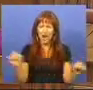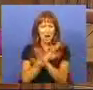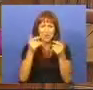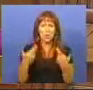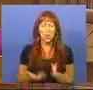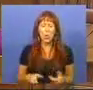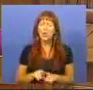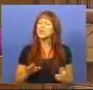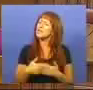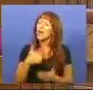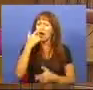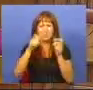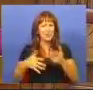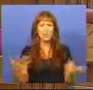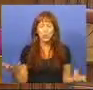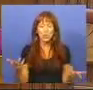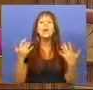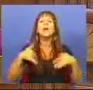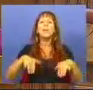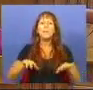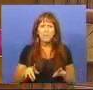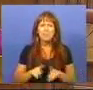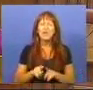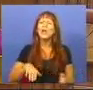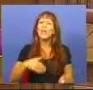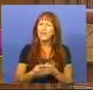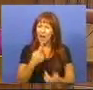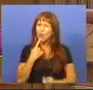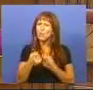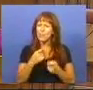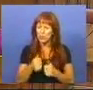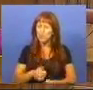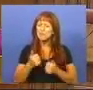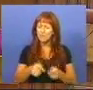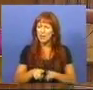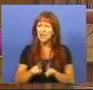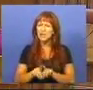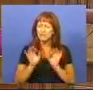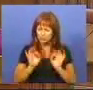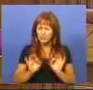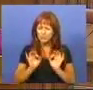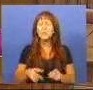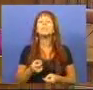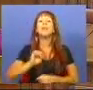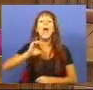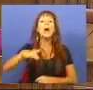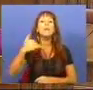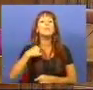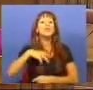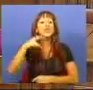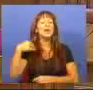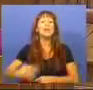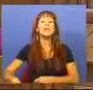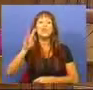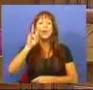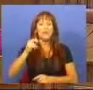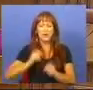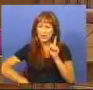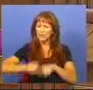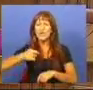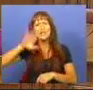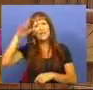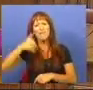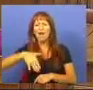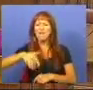hoje para os cidadãos. Mas eu ponho-lhe algumas perguntas bem mais precisas. A primeira, já vi que se furtou, que é de